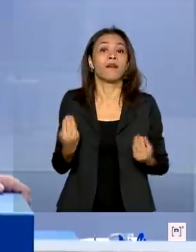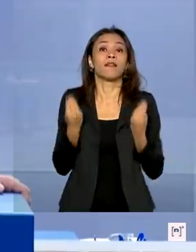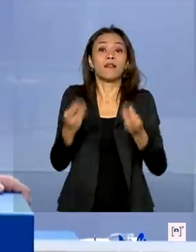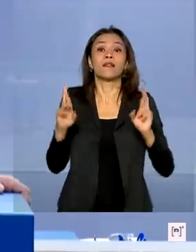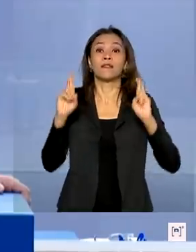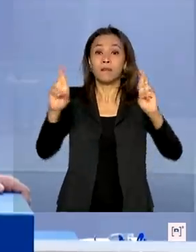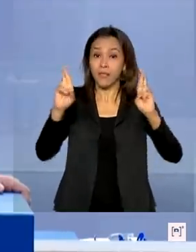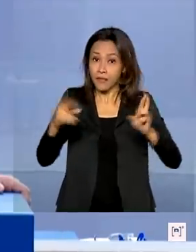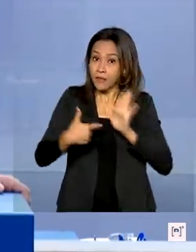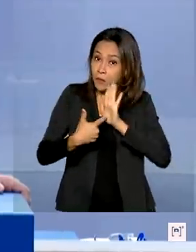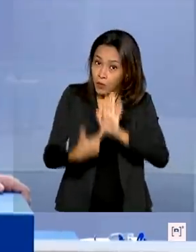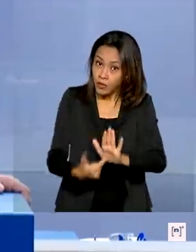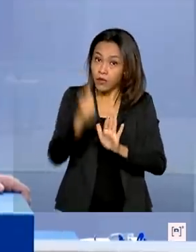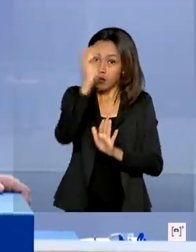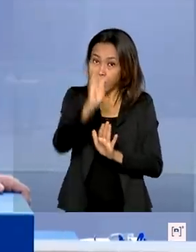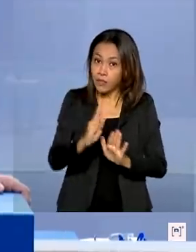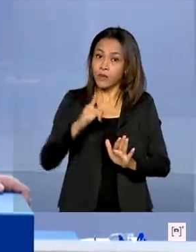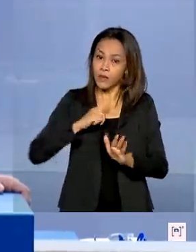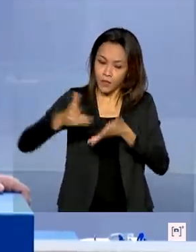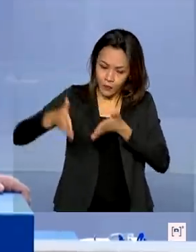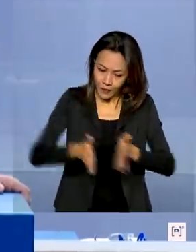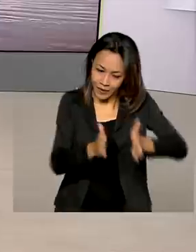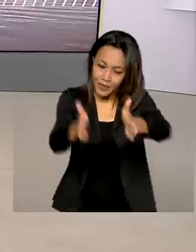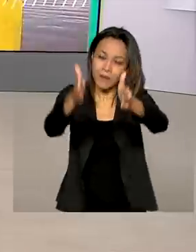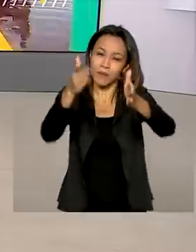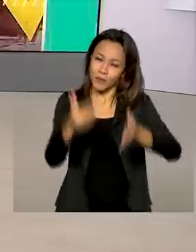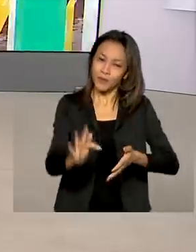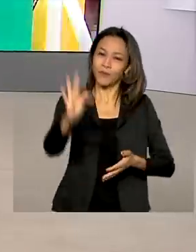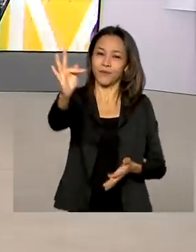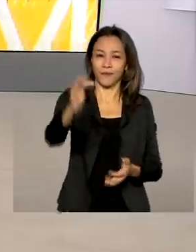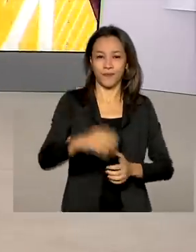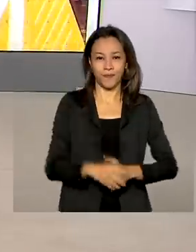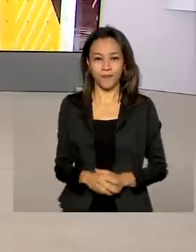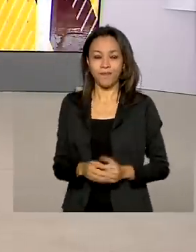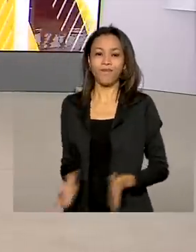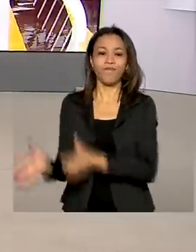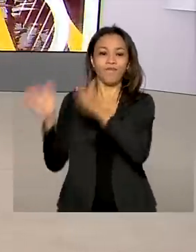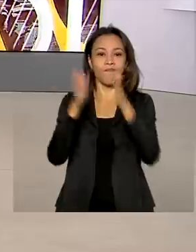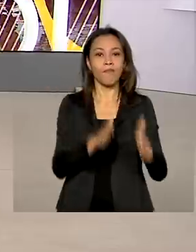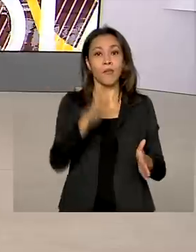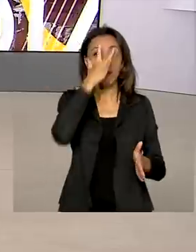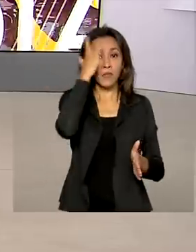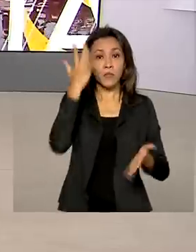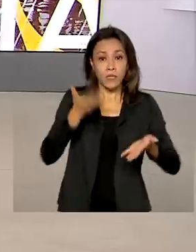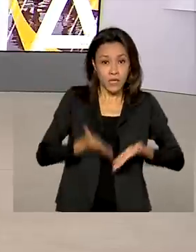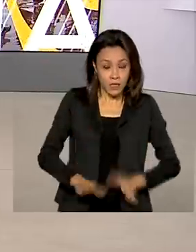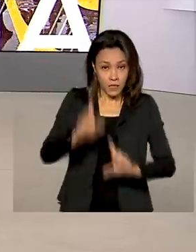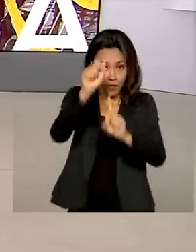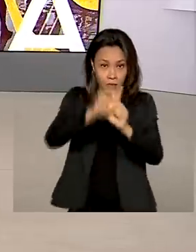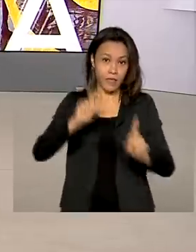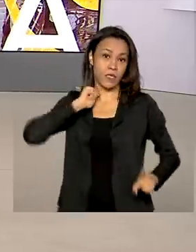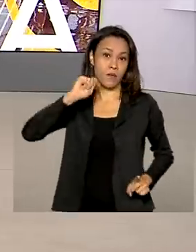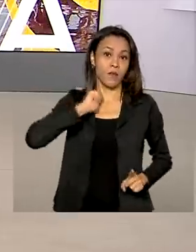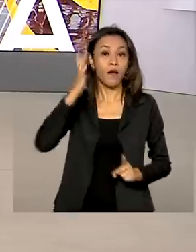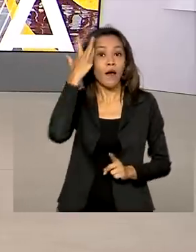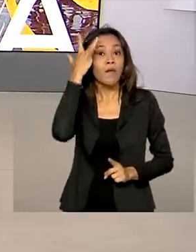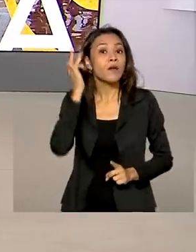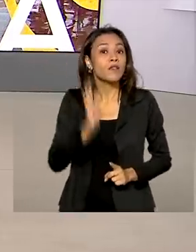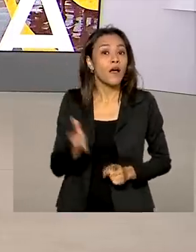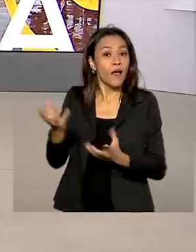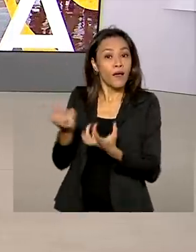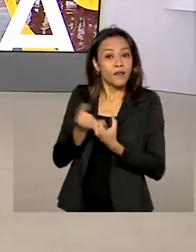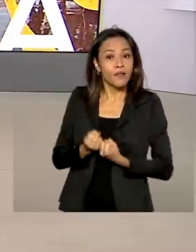o Brasil tem um caminho, tem um encontro marcado com o futuro. Os nascidos em abril começam a receber amanhã o auxílio